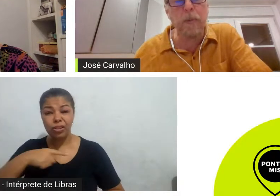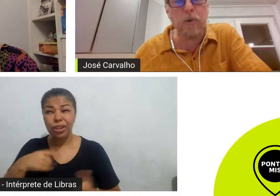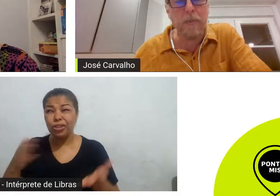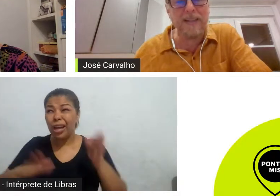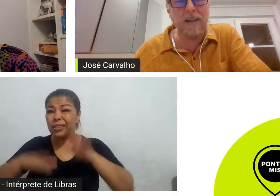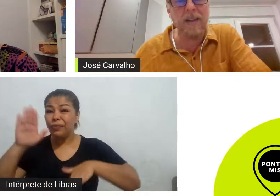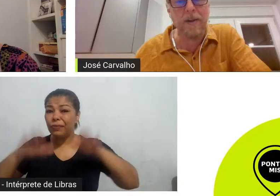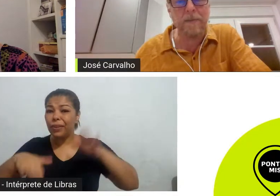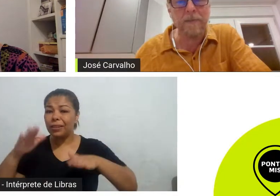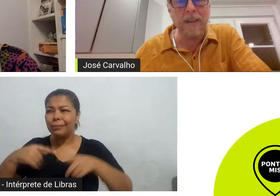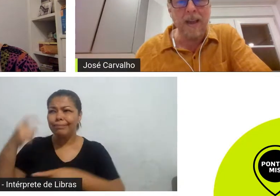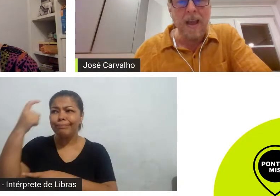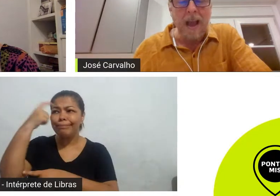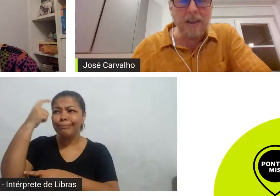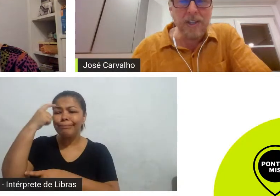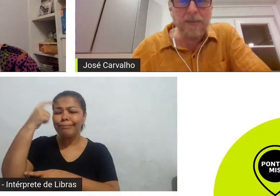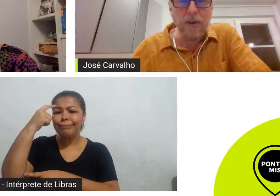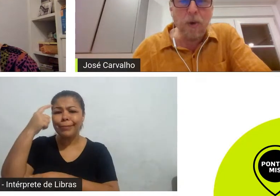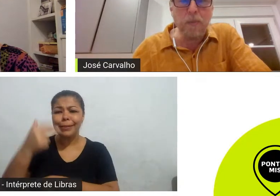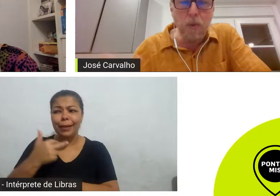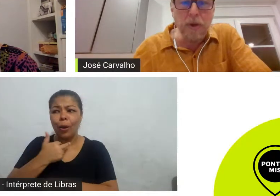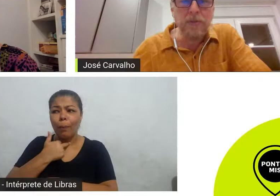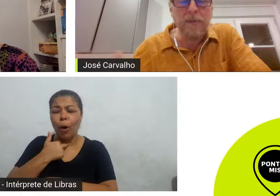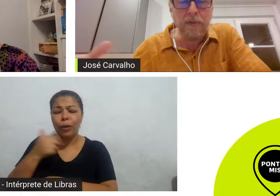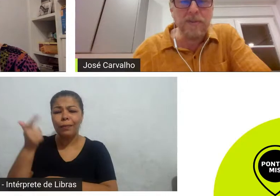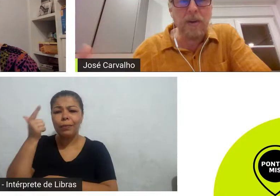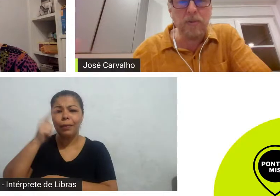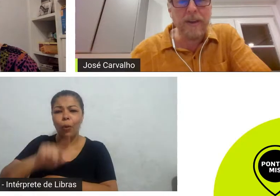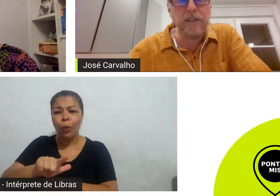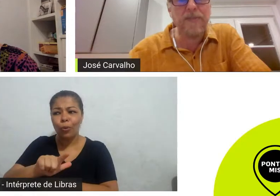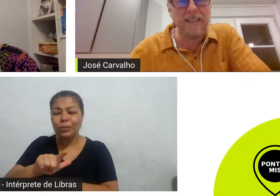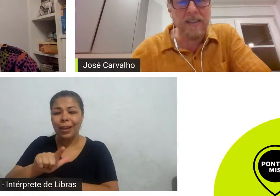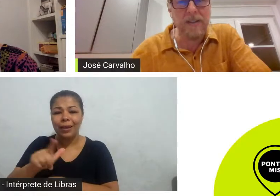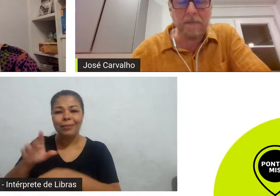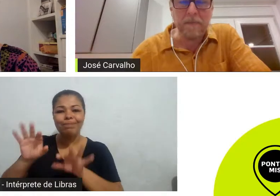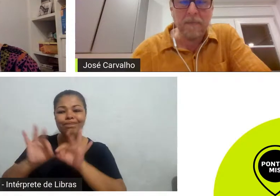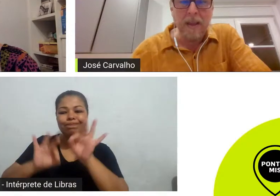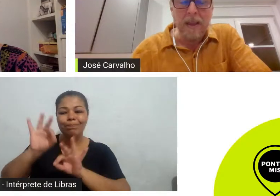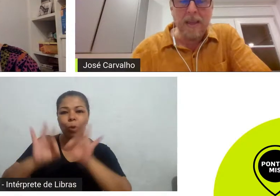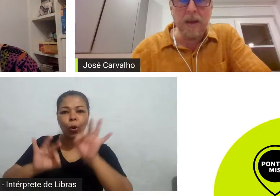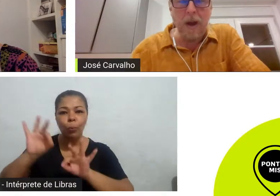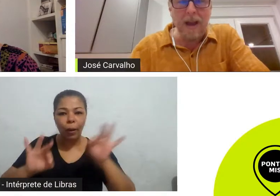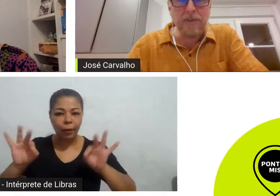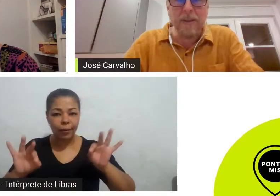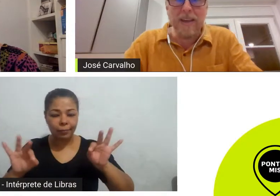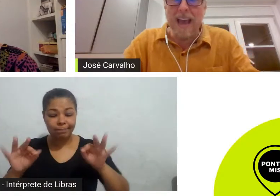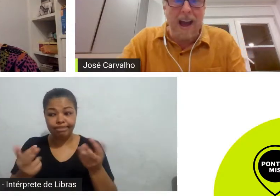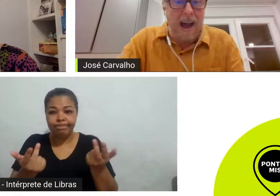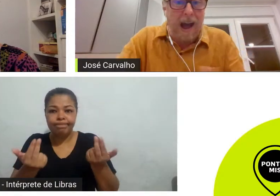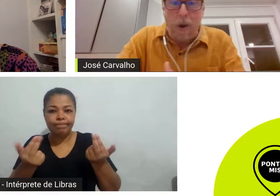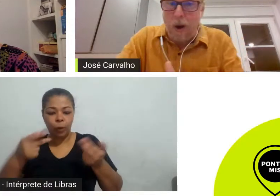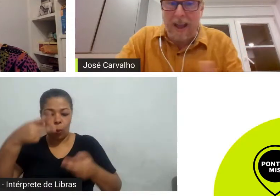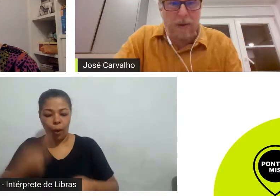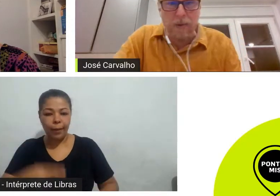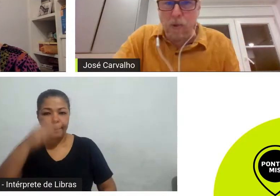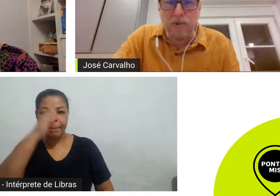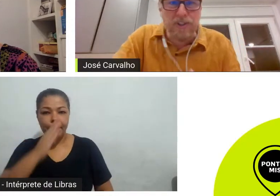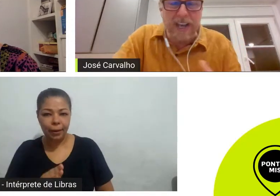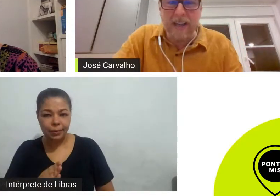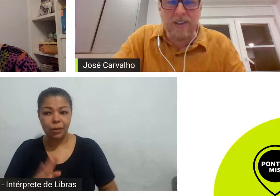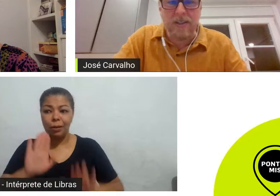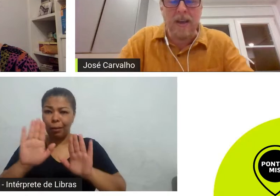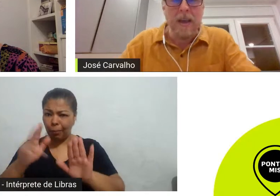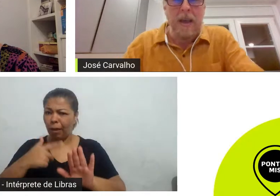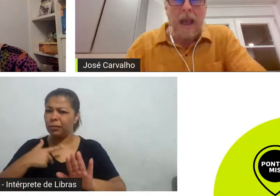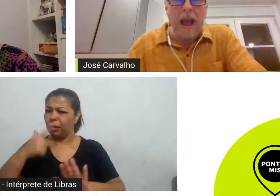próprio público brasileiro a gente ficou muito em função do que eles faziam e eu acho que é a hora o